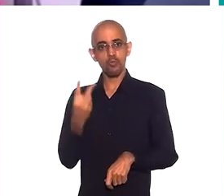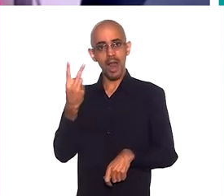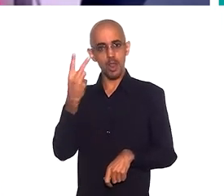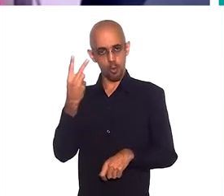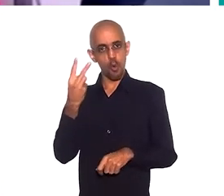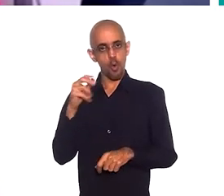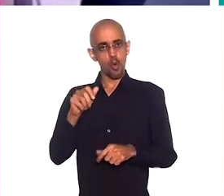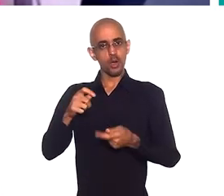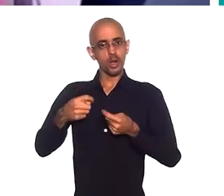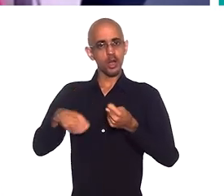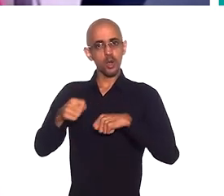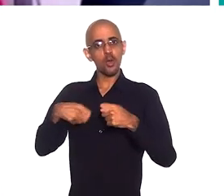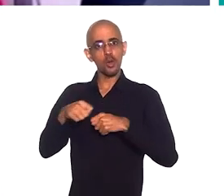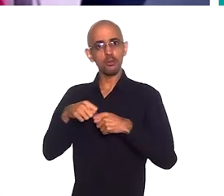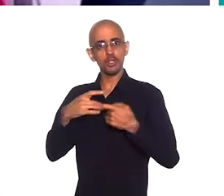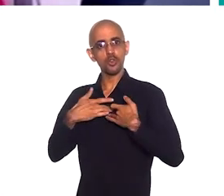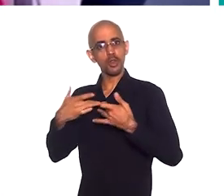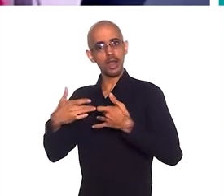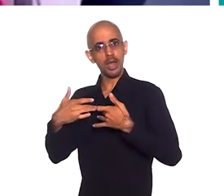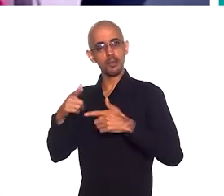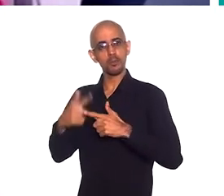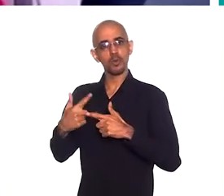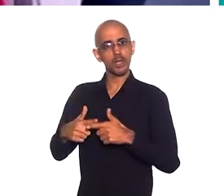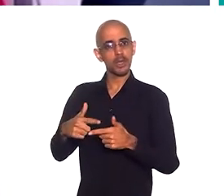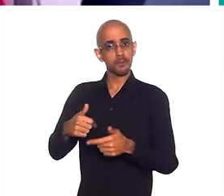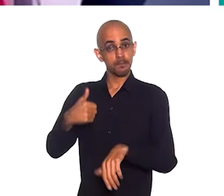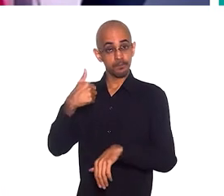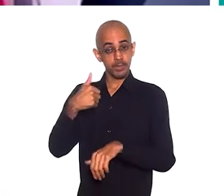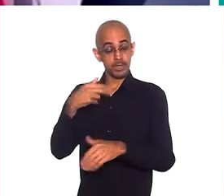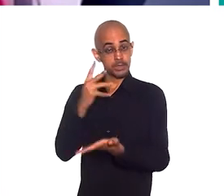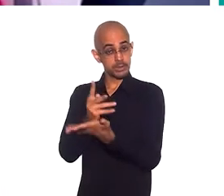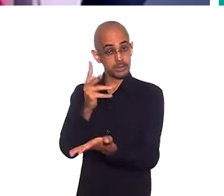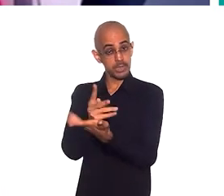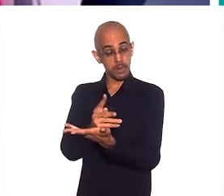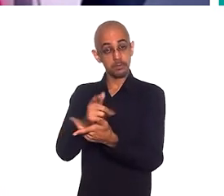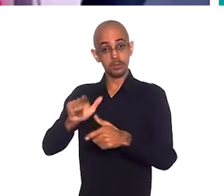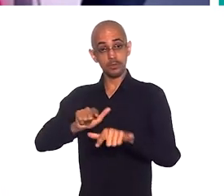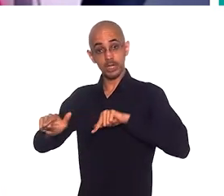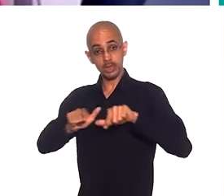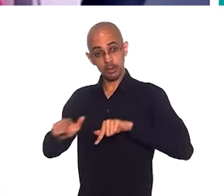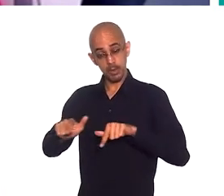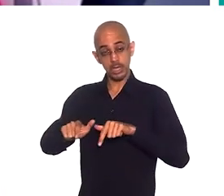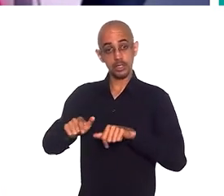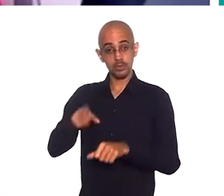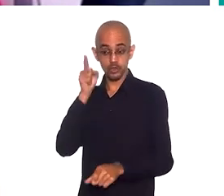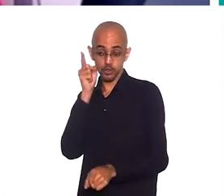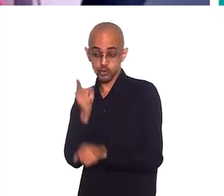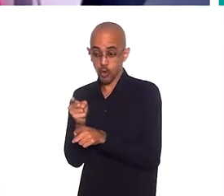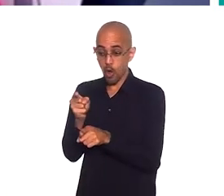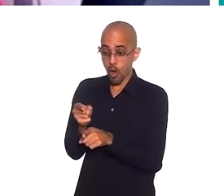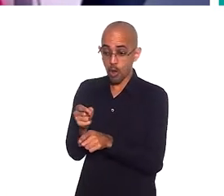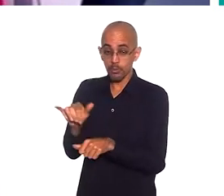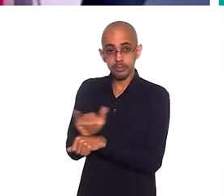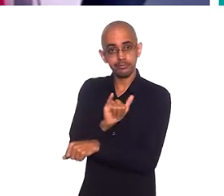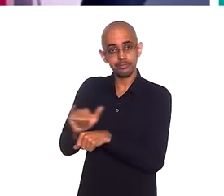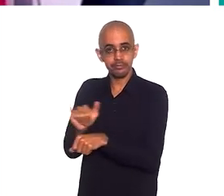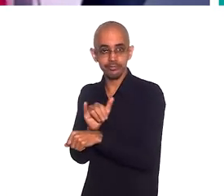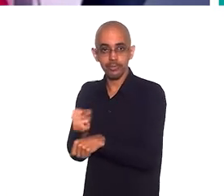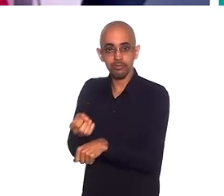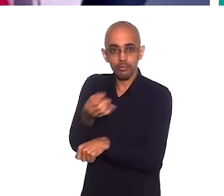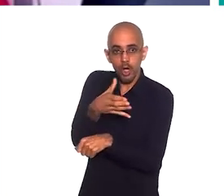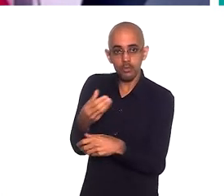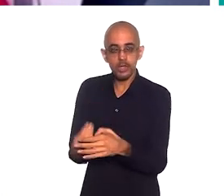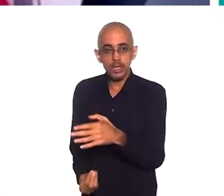valorizada na economia solidária, porque cada vez que vai trabalhando, que vai descobrindo novas alternativas, vai